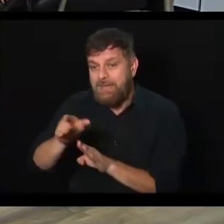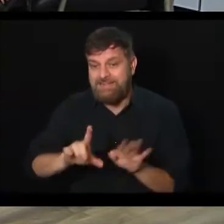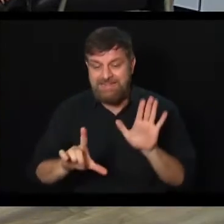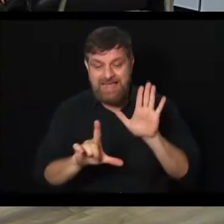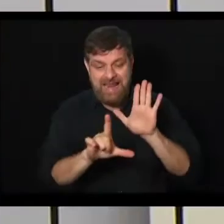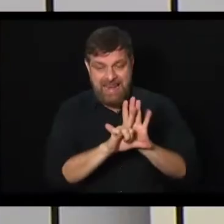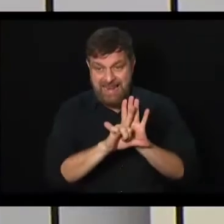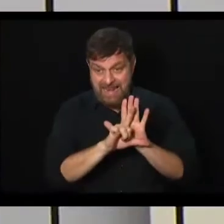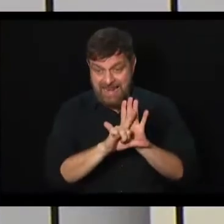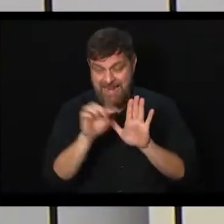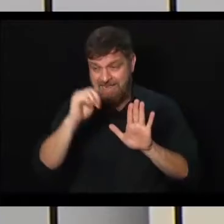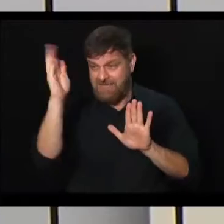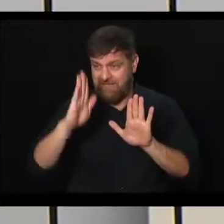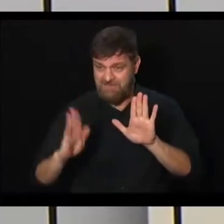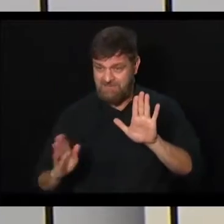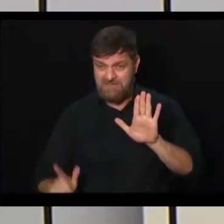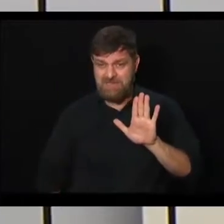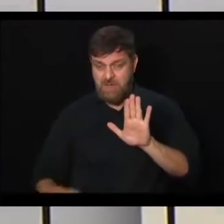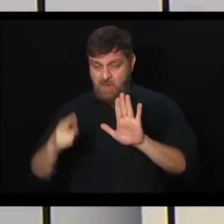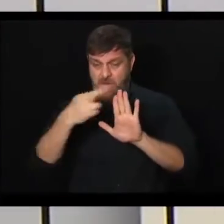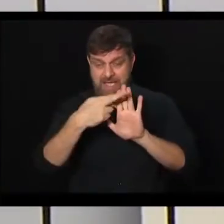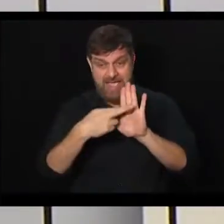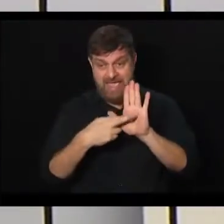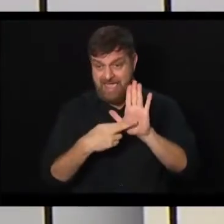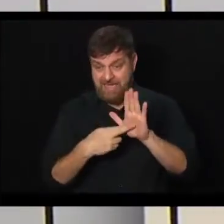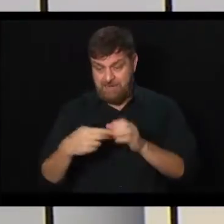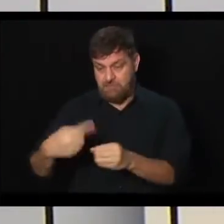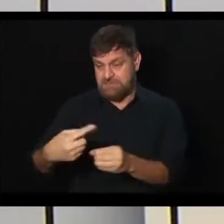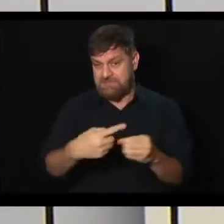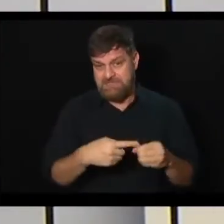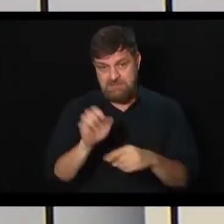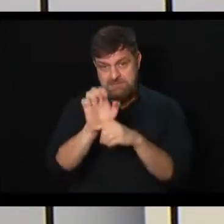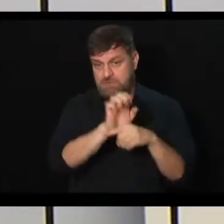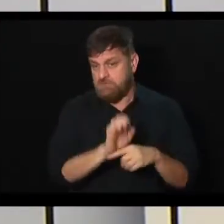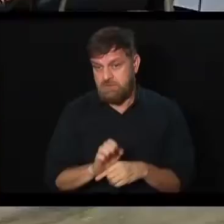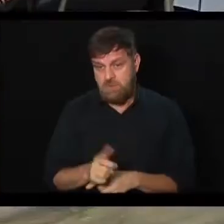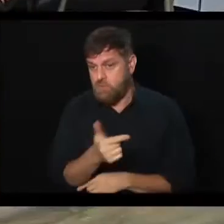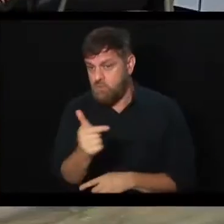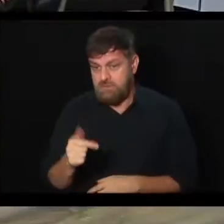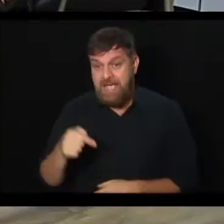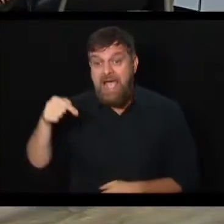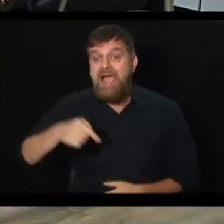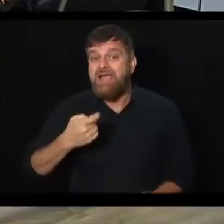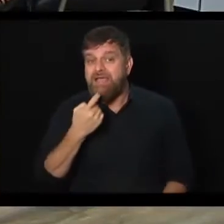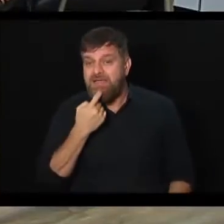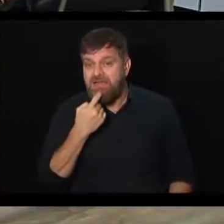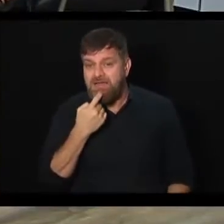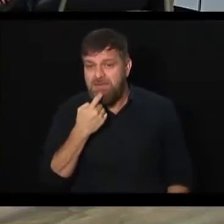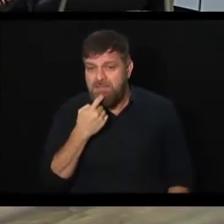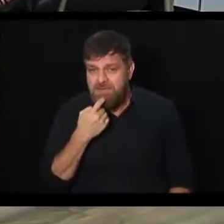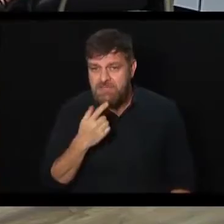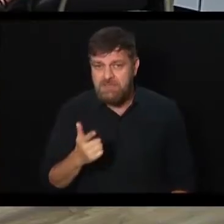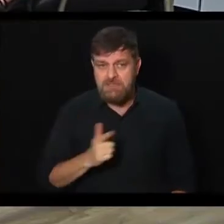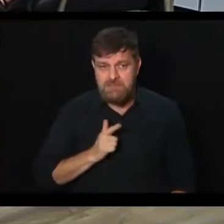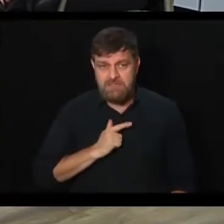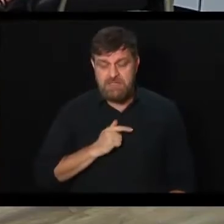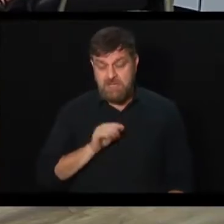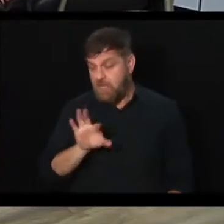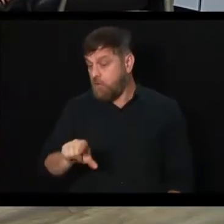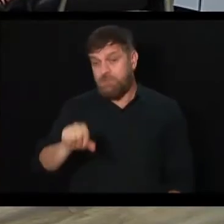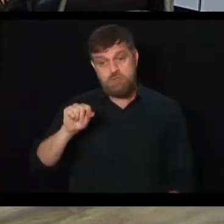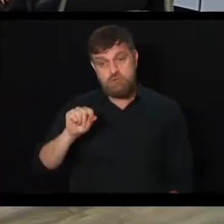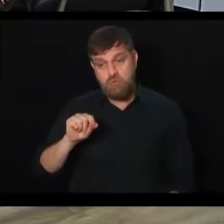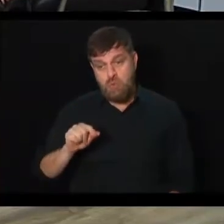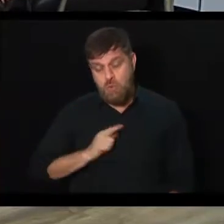federal alguma normatização para estados e municípios. Por exemplo, Campinas a gente tem o Campreve. É uma opção do município